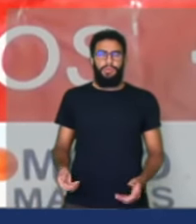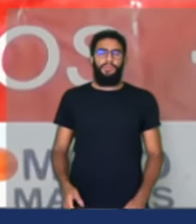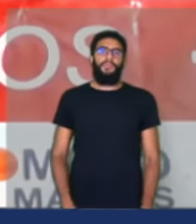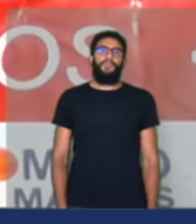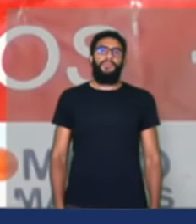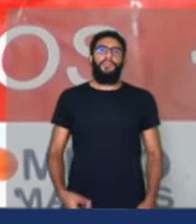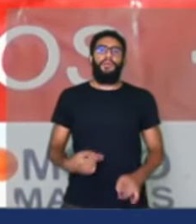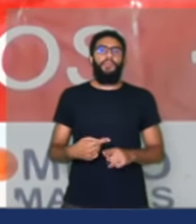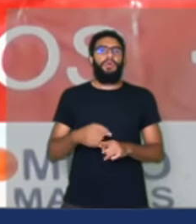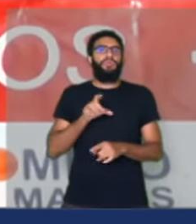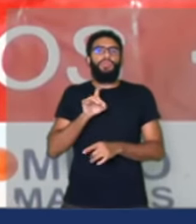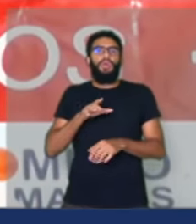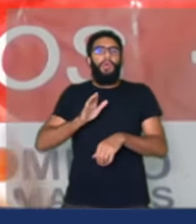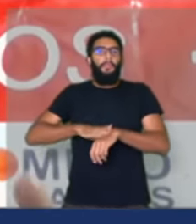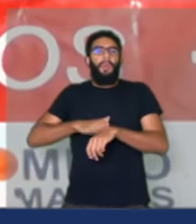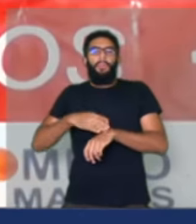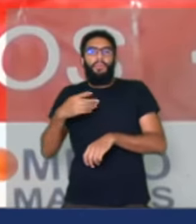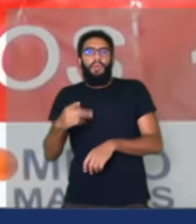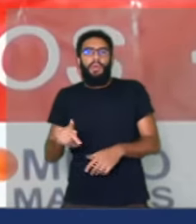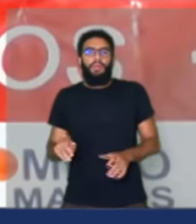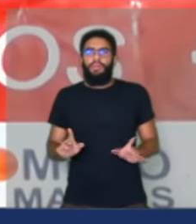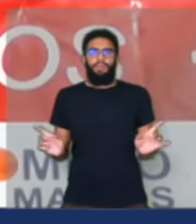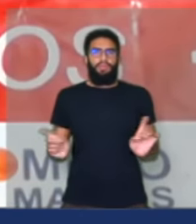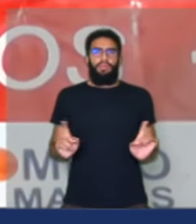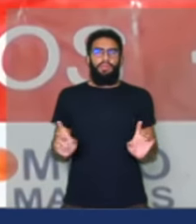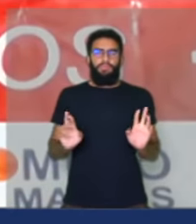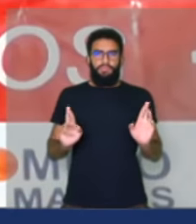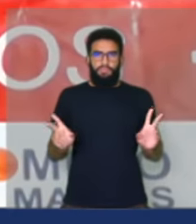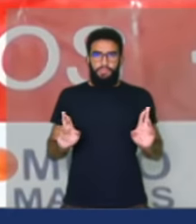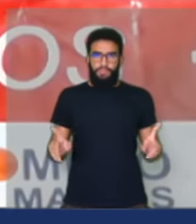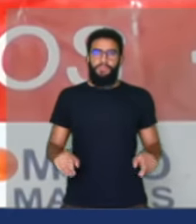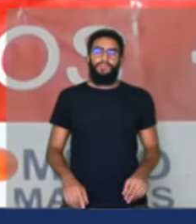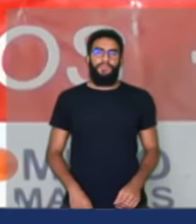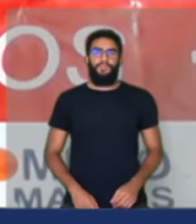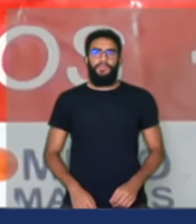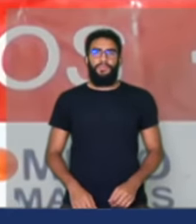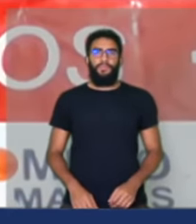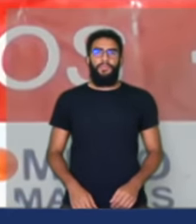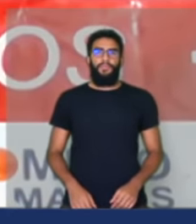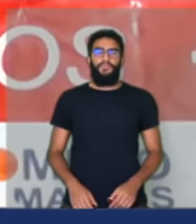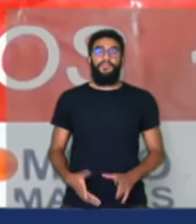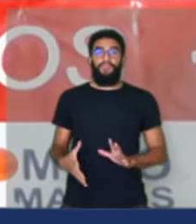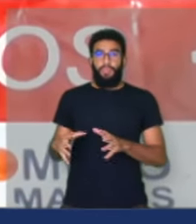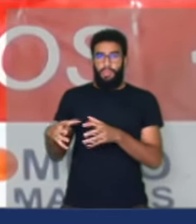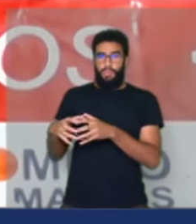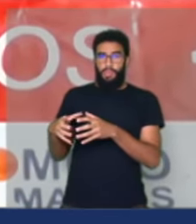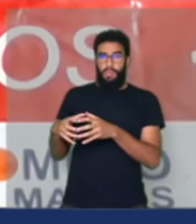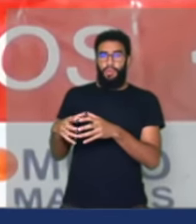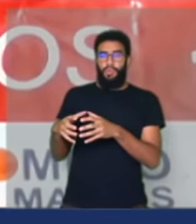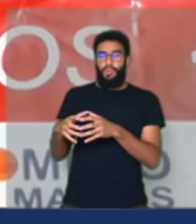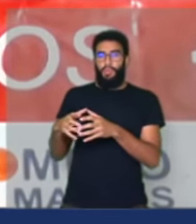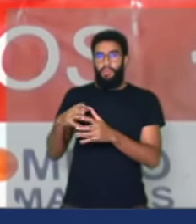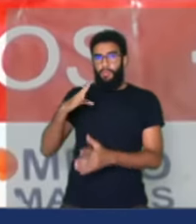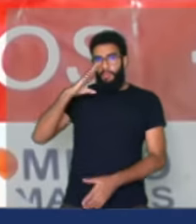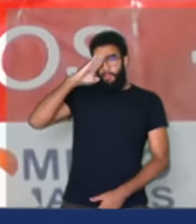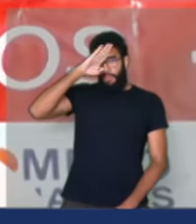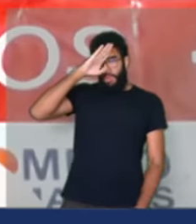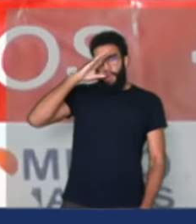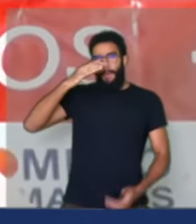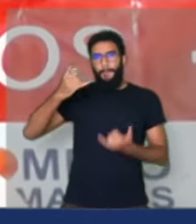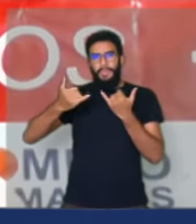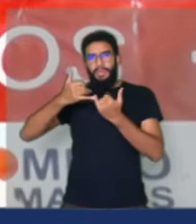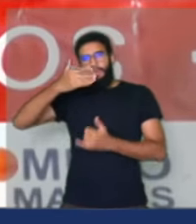deles, só eles, novamente eles. Não é assim que se faz. O bolsonarismo cega de um lado e o